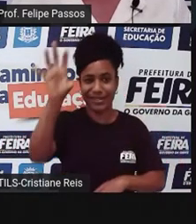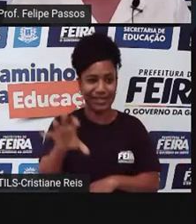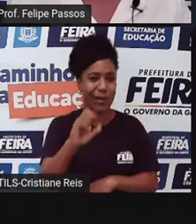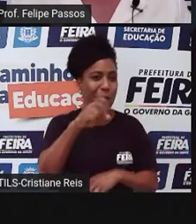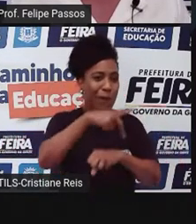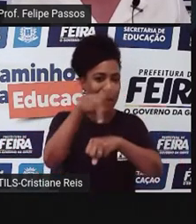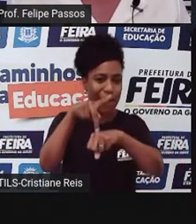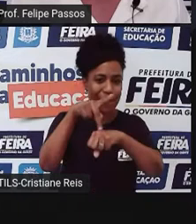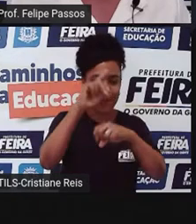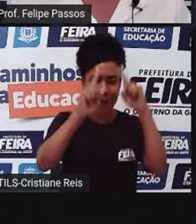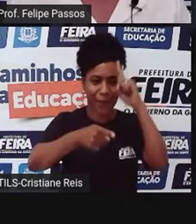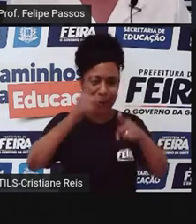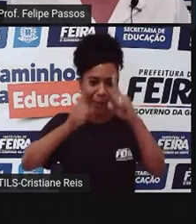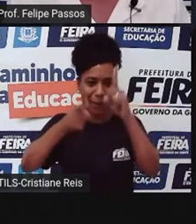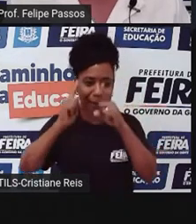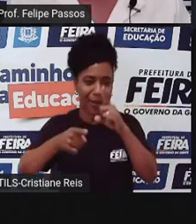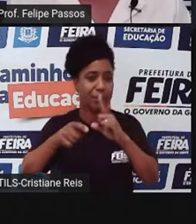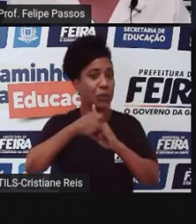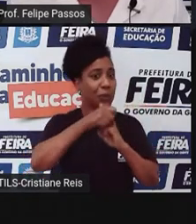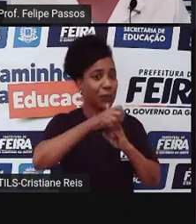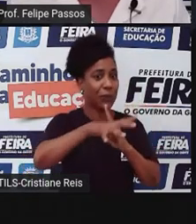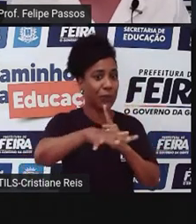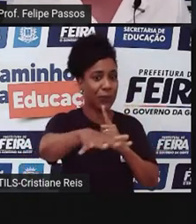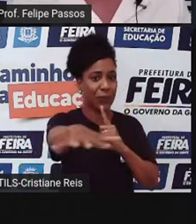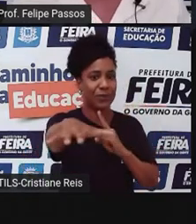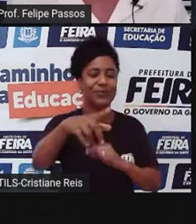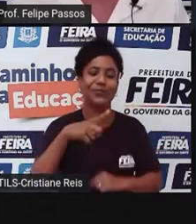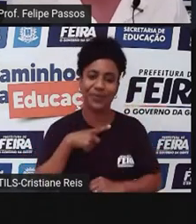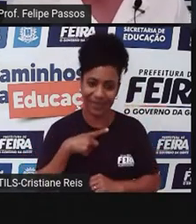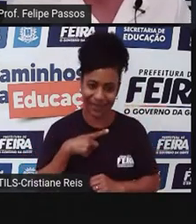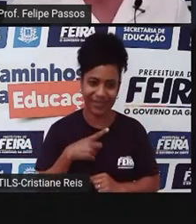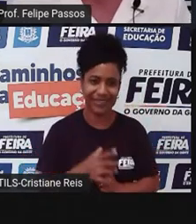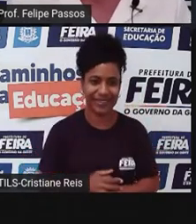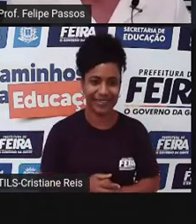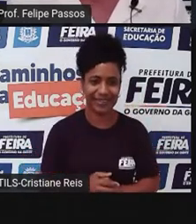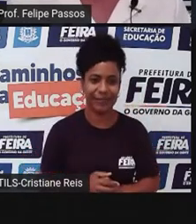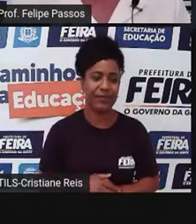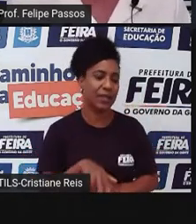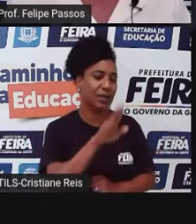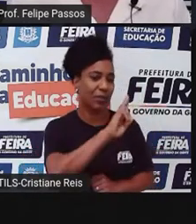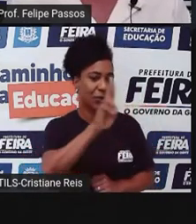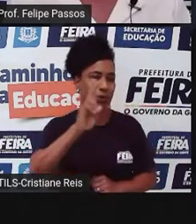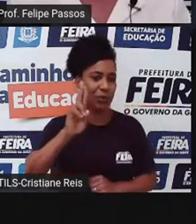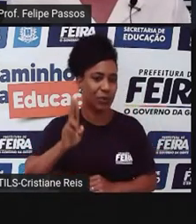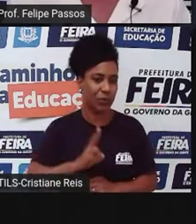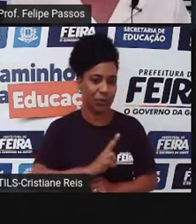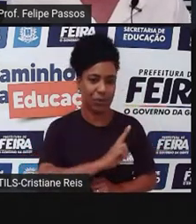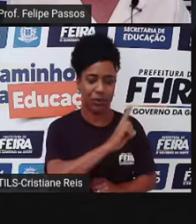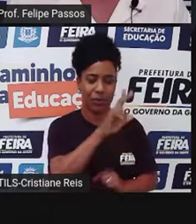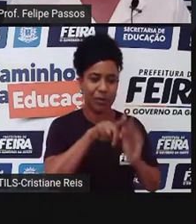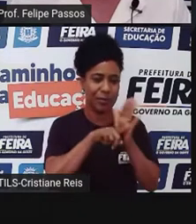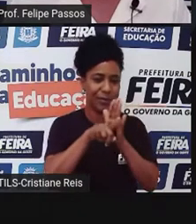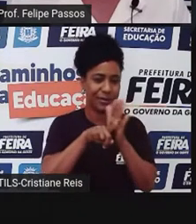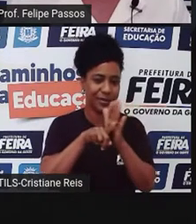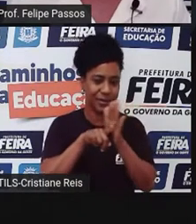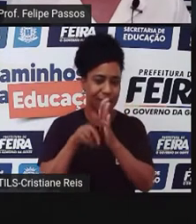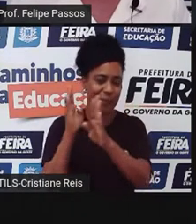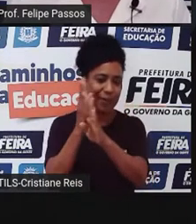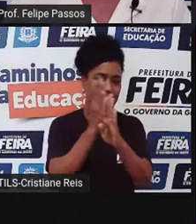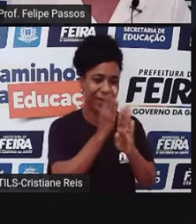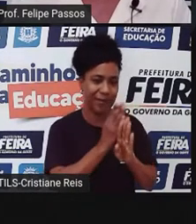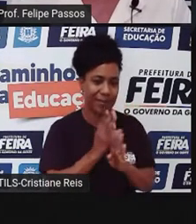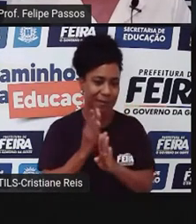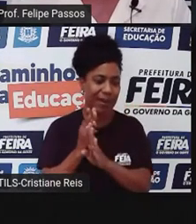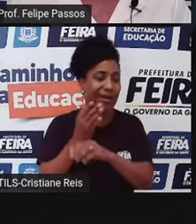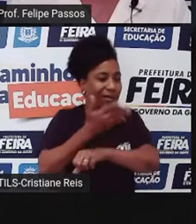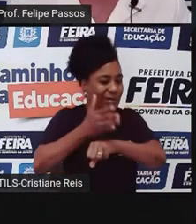influente. Então assim, eu separei aqui só alguns nomes que se repetiram mais nas minhas pesquisas, nas minhas buscas, quando eu estava preparando